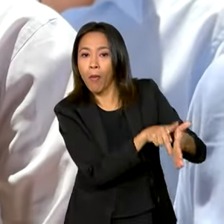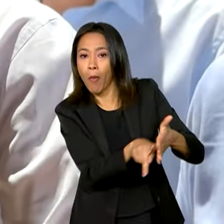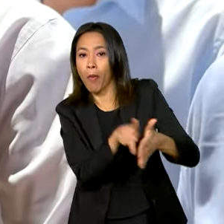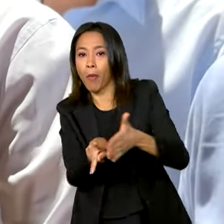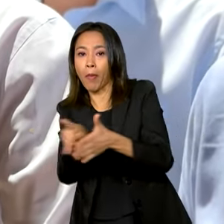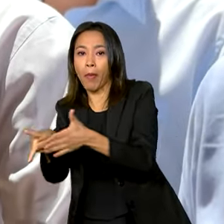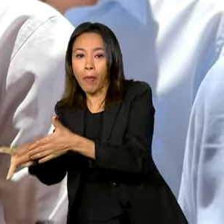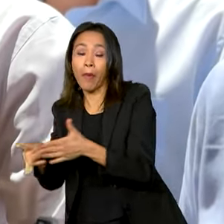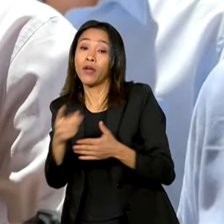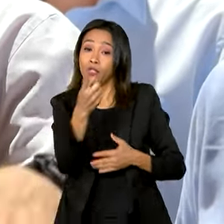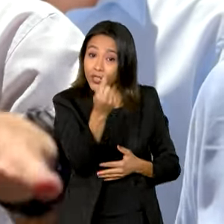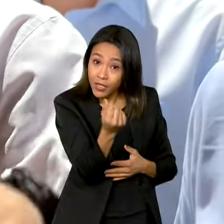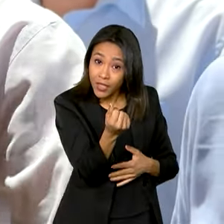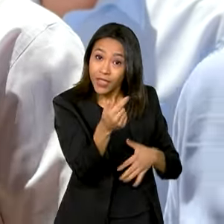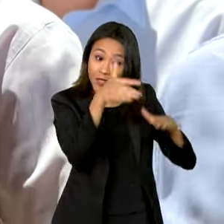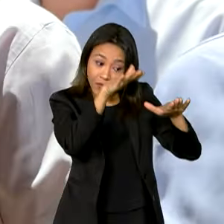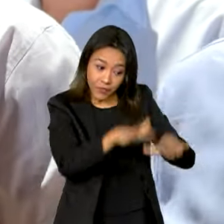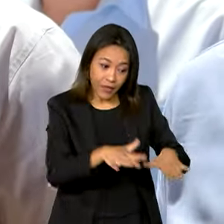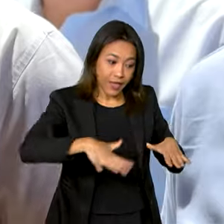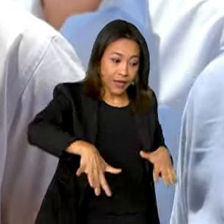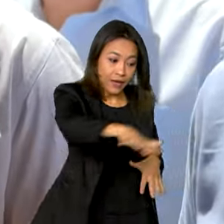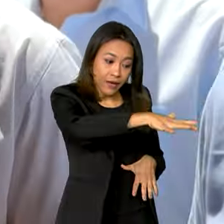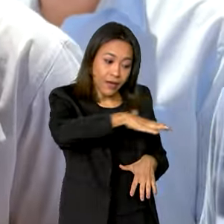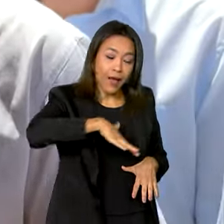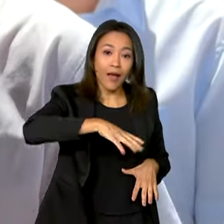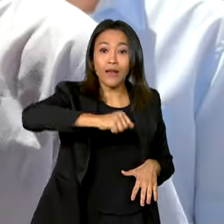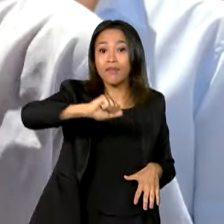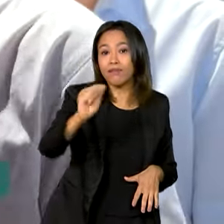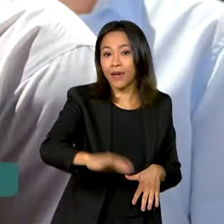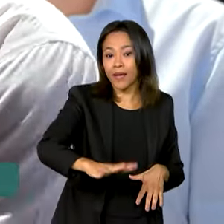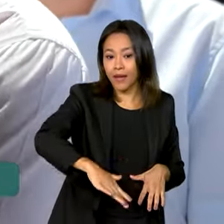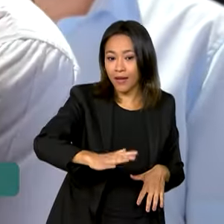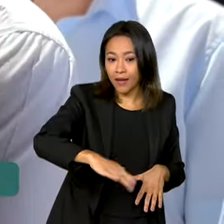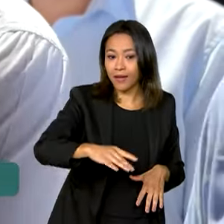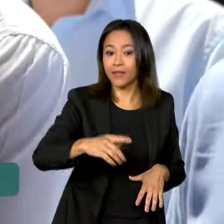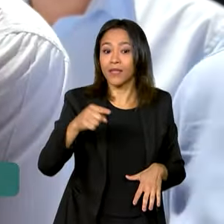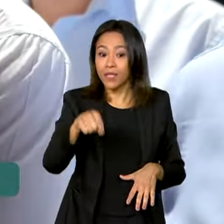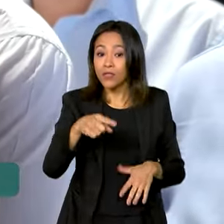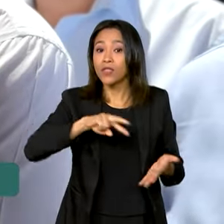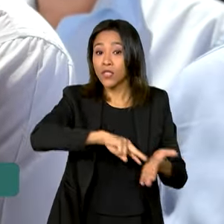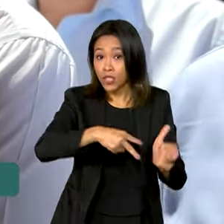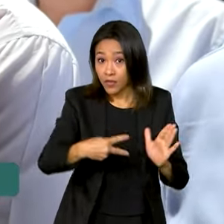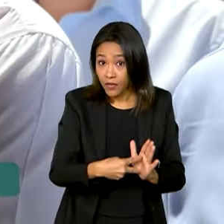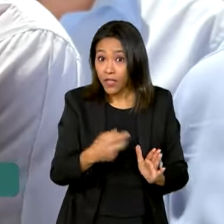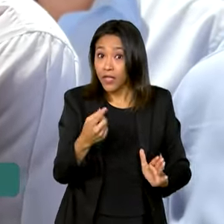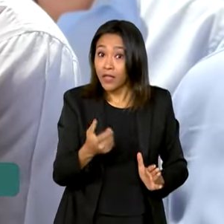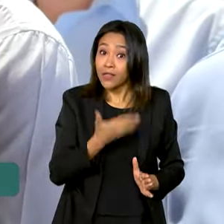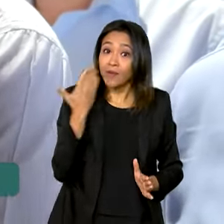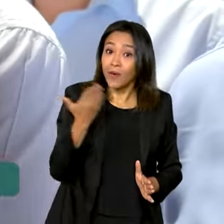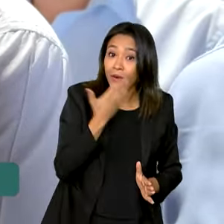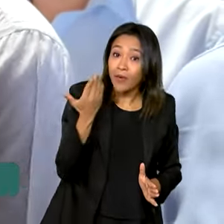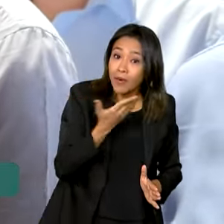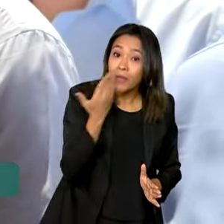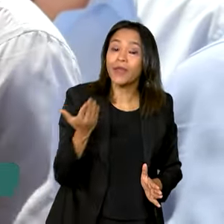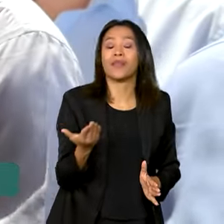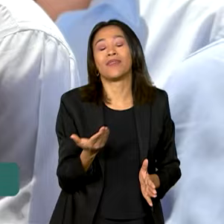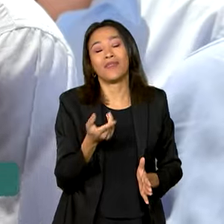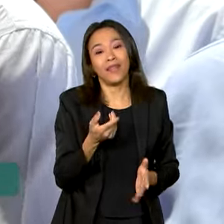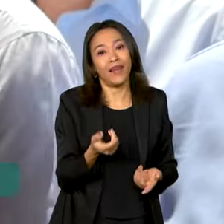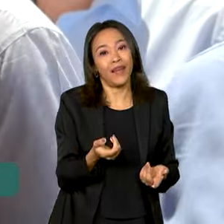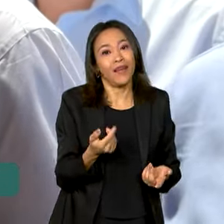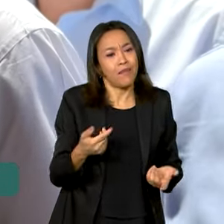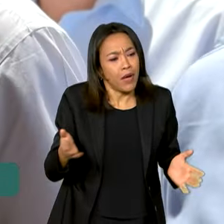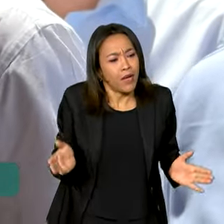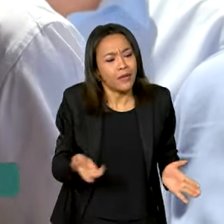Quando a produção daqui chega mais barata no Porto, significa que mais recursos sobram por aqui, para gerar mais emprego, para